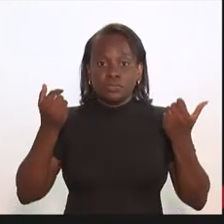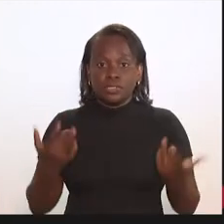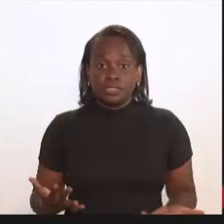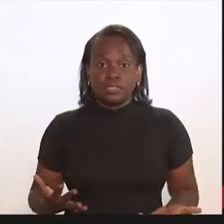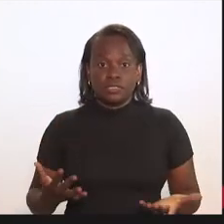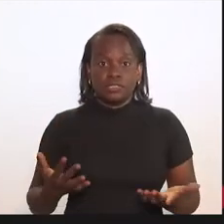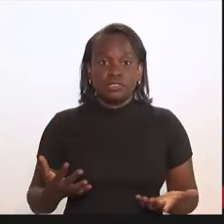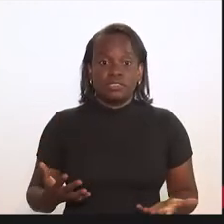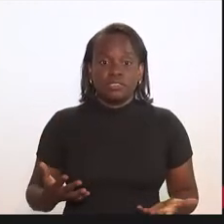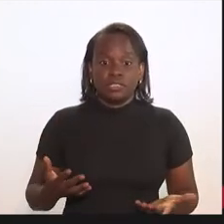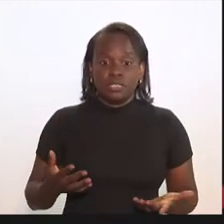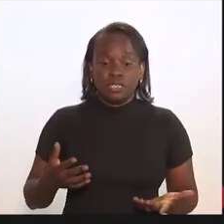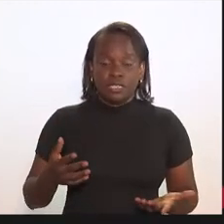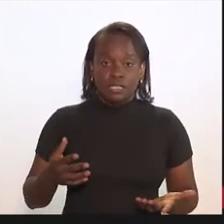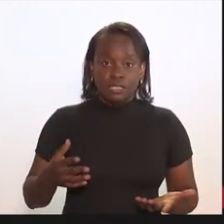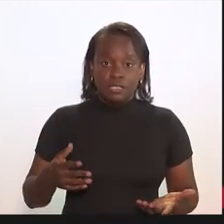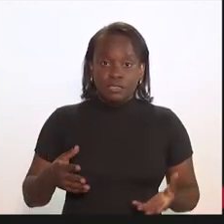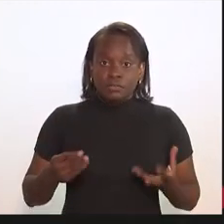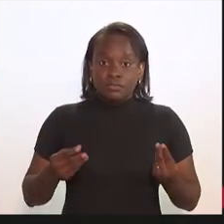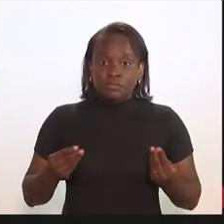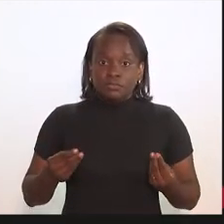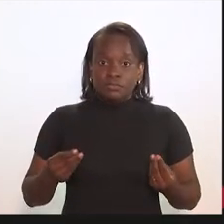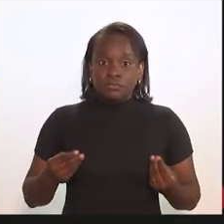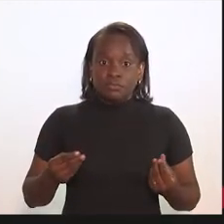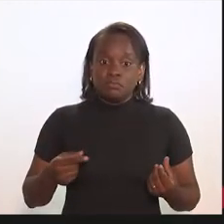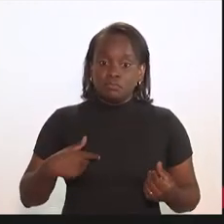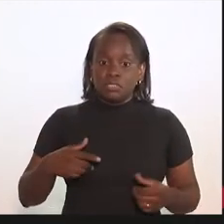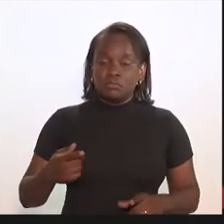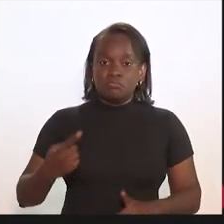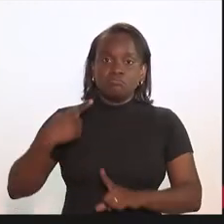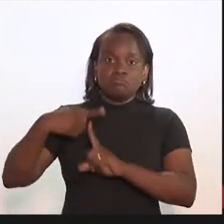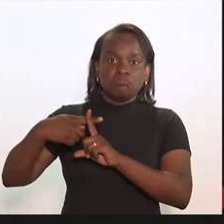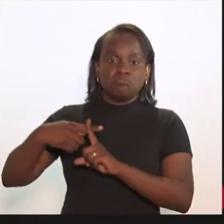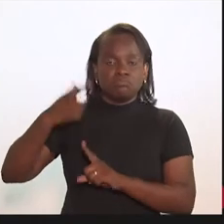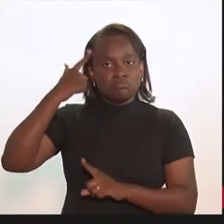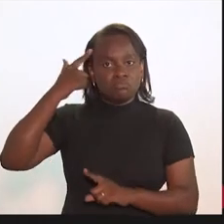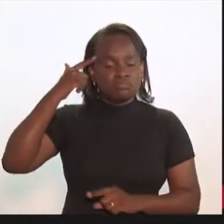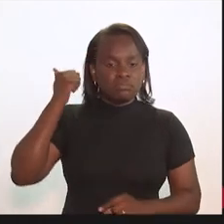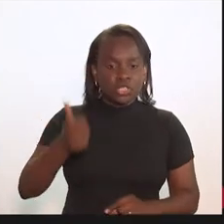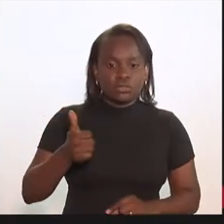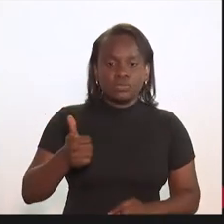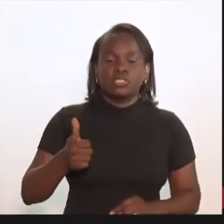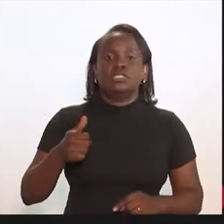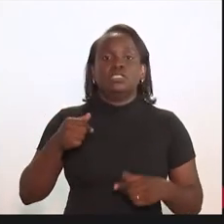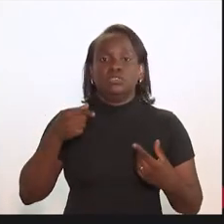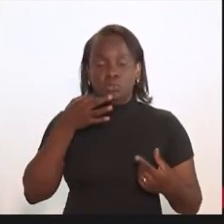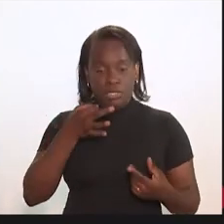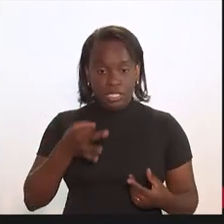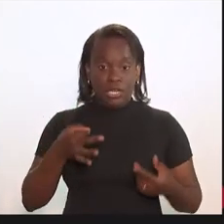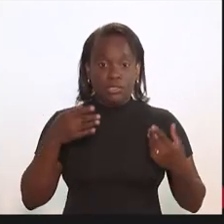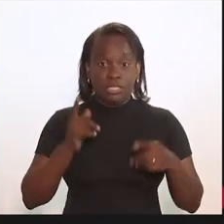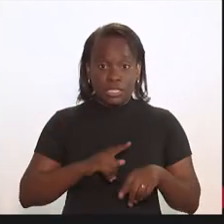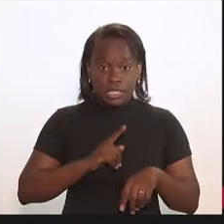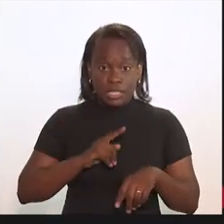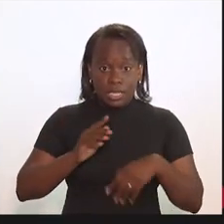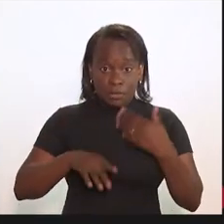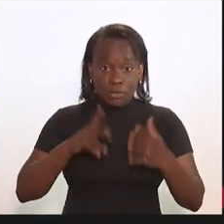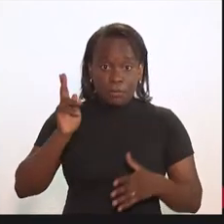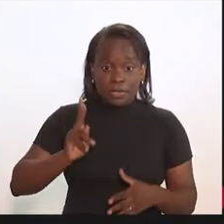dizer que eu sou muito otimista do ponto de vista de que depois desse momento